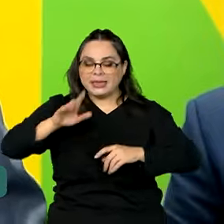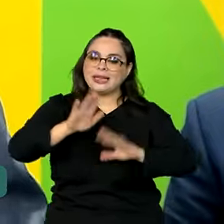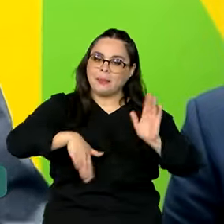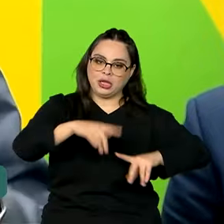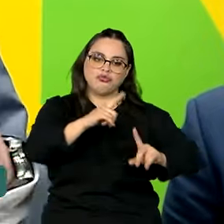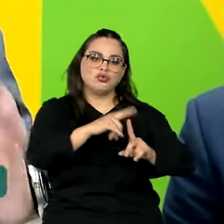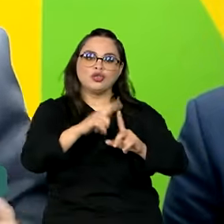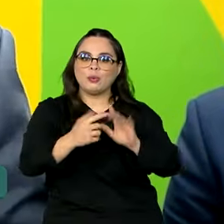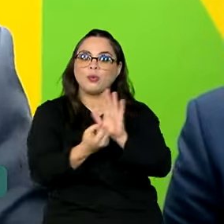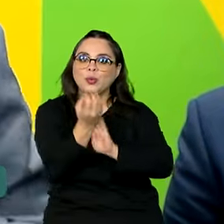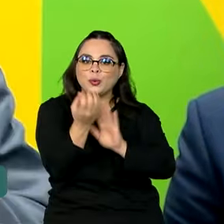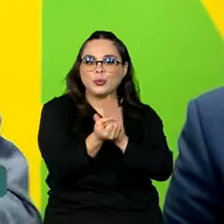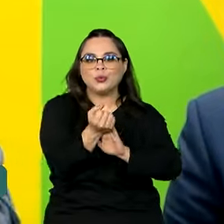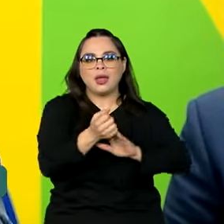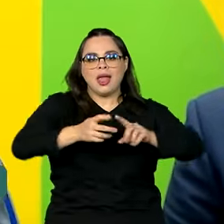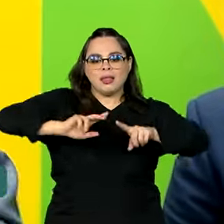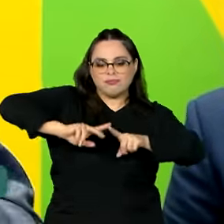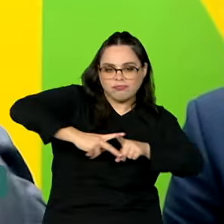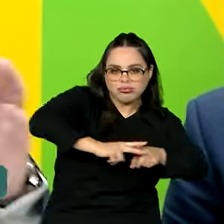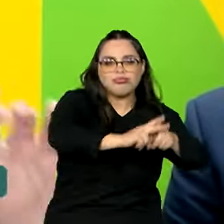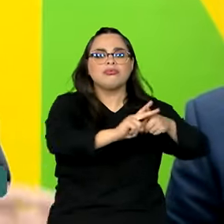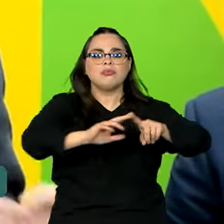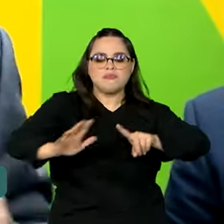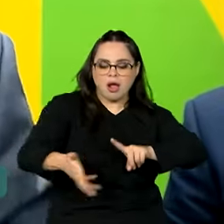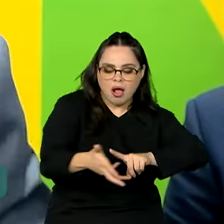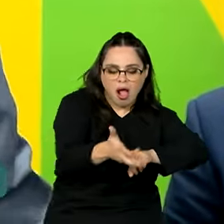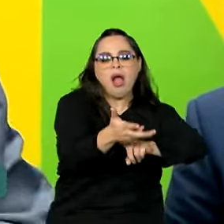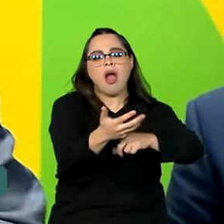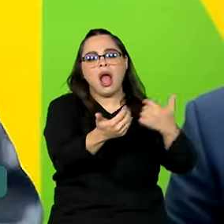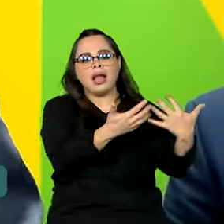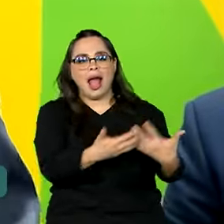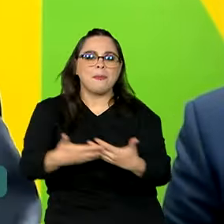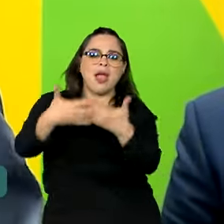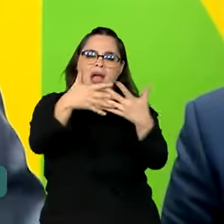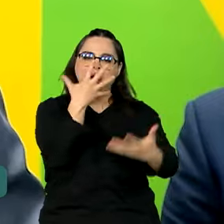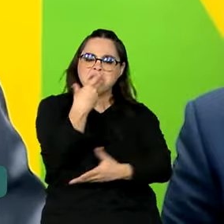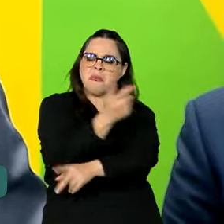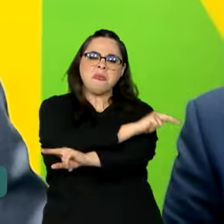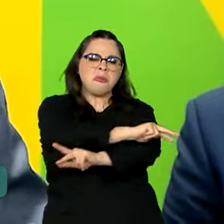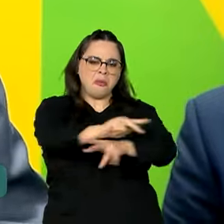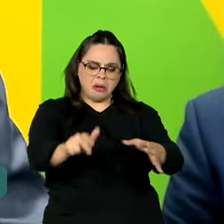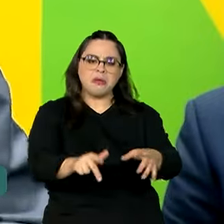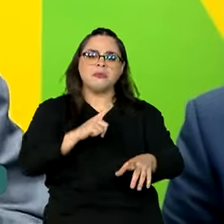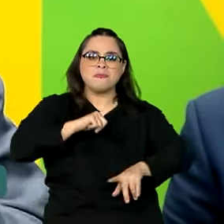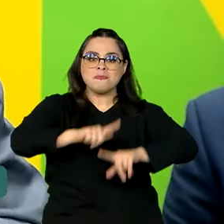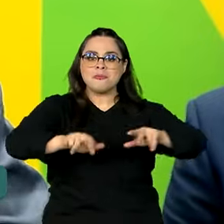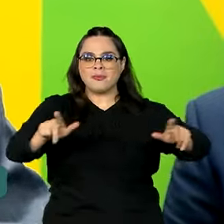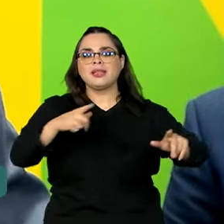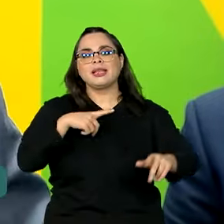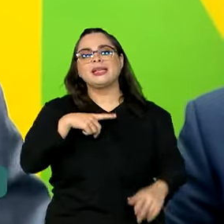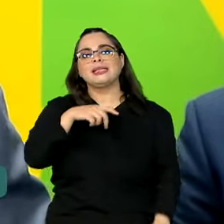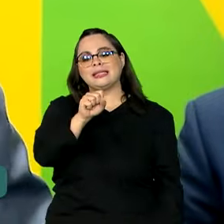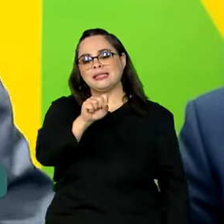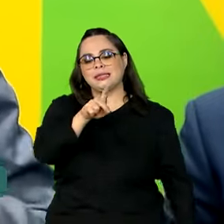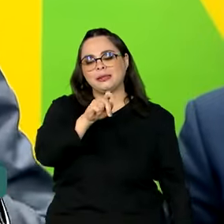de produto que é, a venda de tratores, caminhões, caminhonetes, enfim, há uma série de spillovers, como a gente diz na literatura, mas,